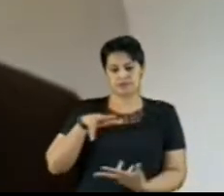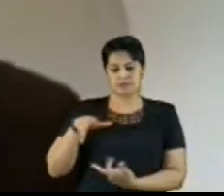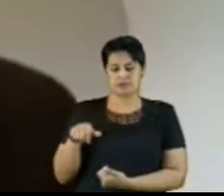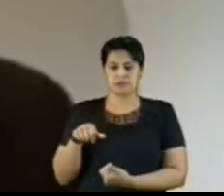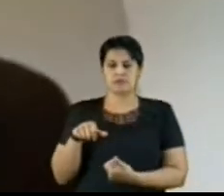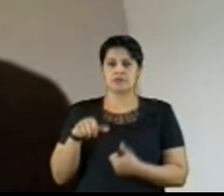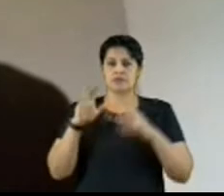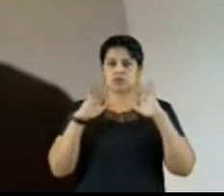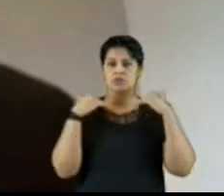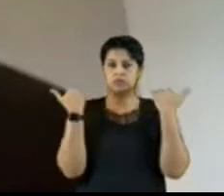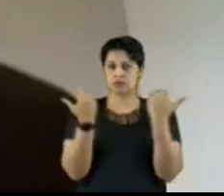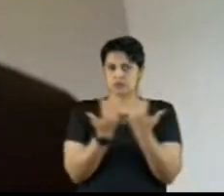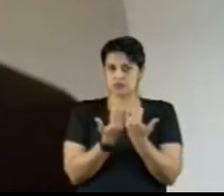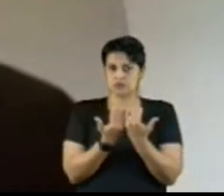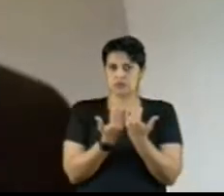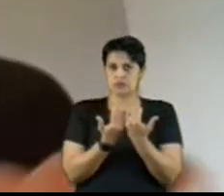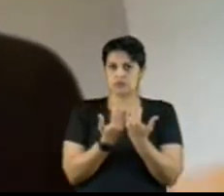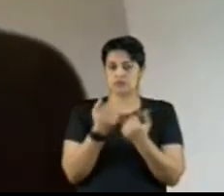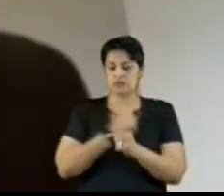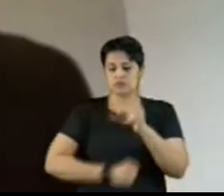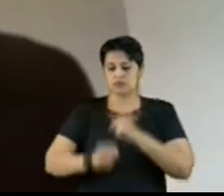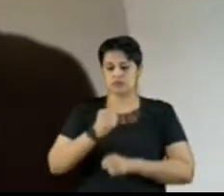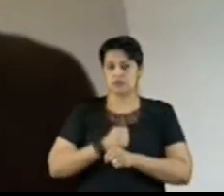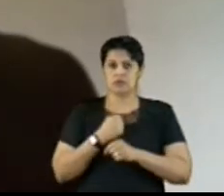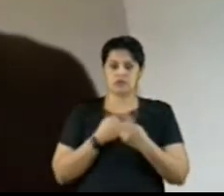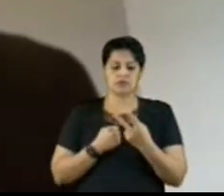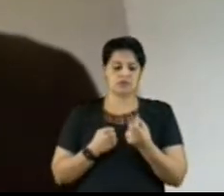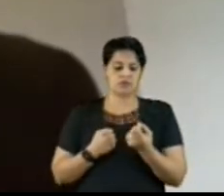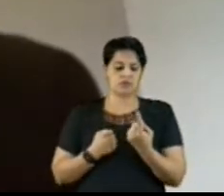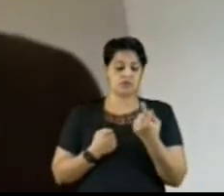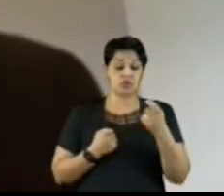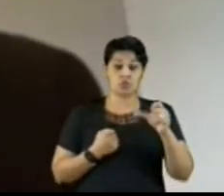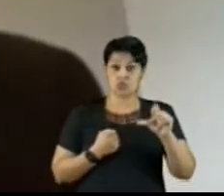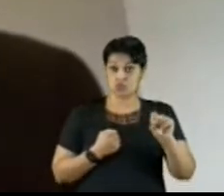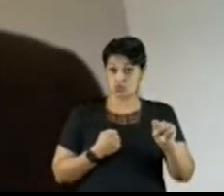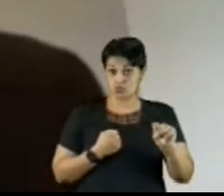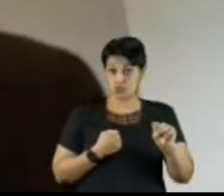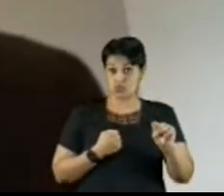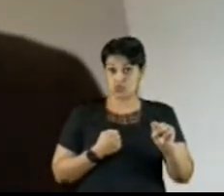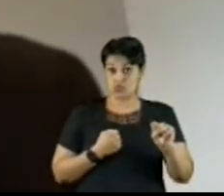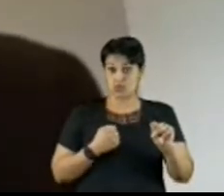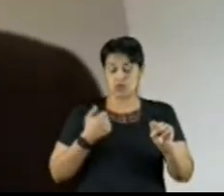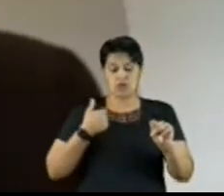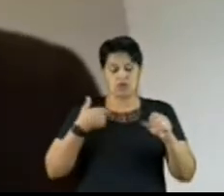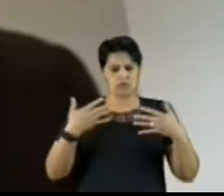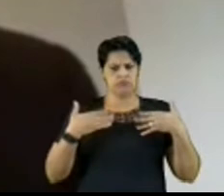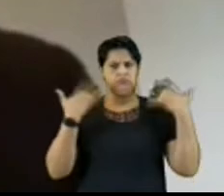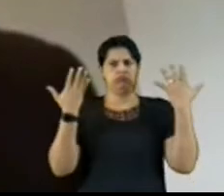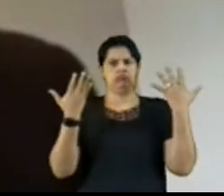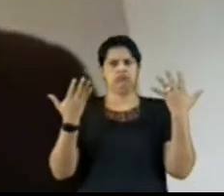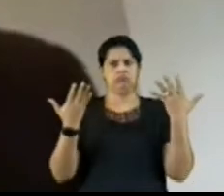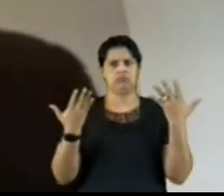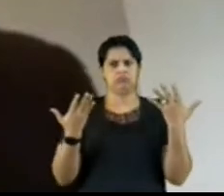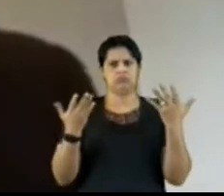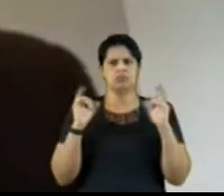ainda em 2018, fui surpreendido ao ver que até países